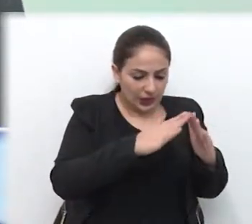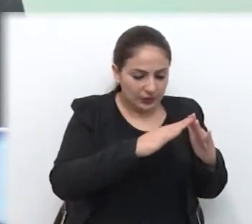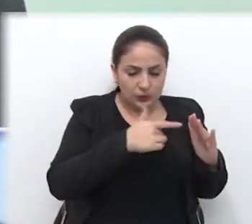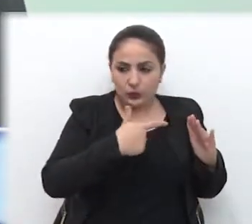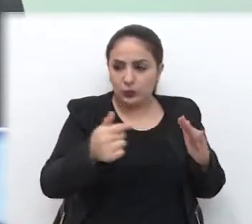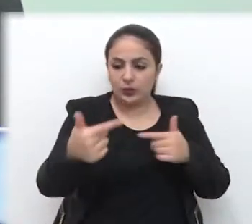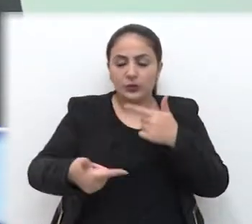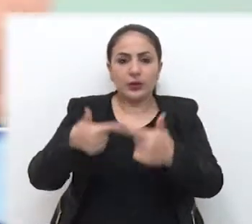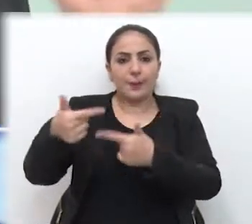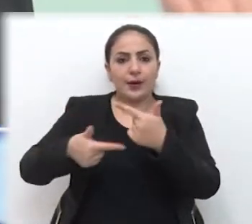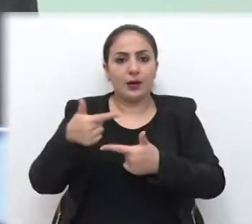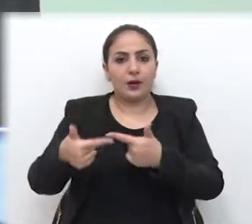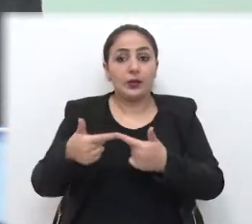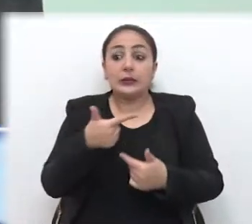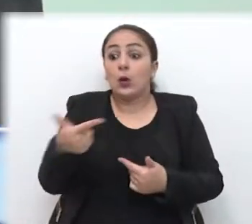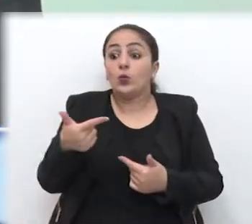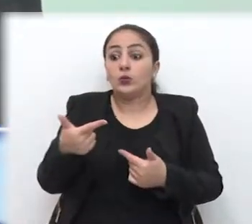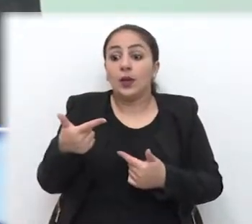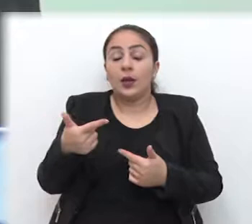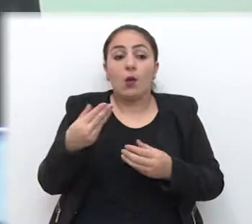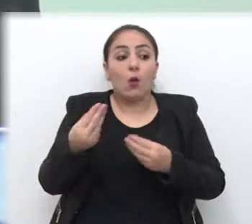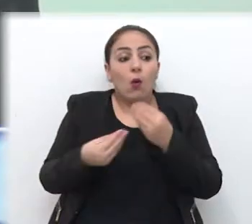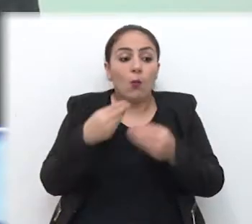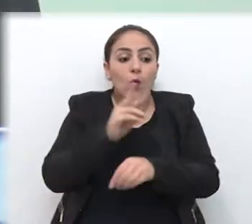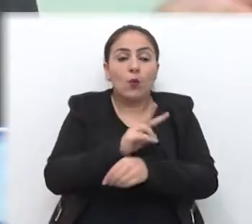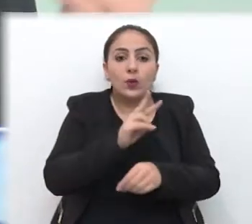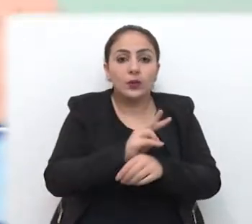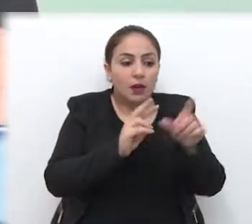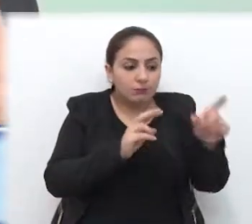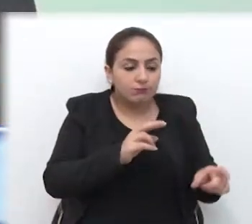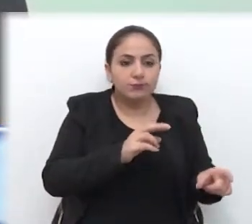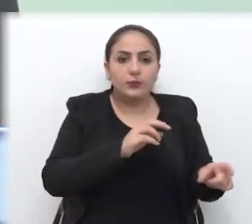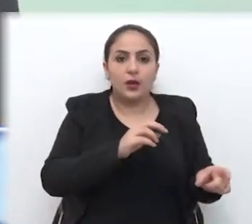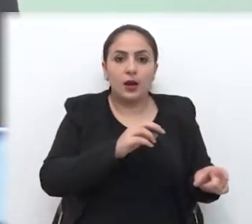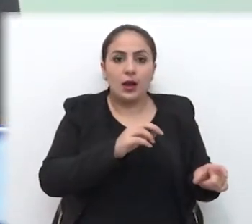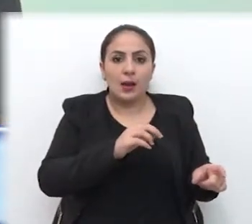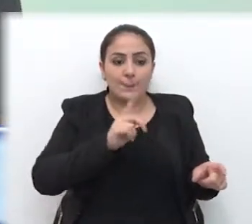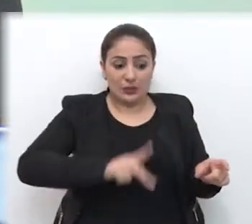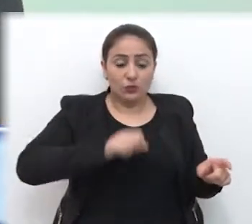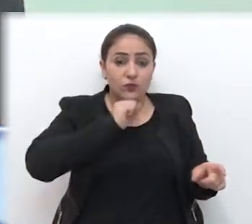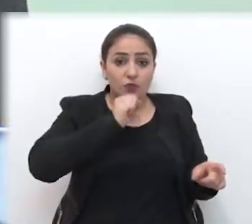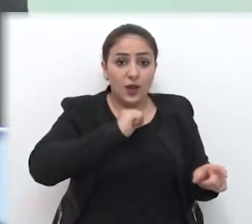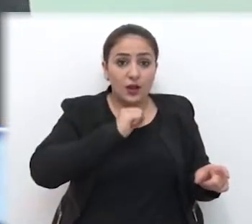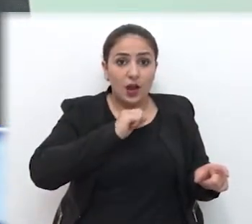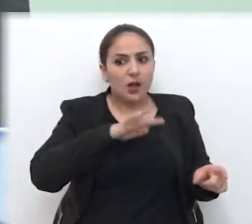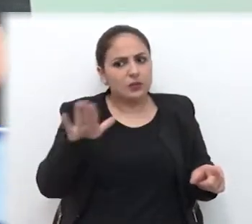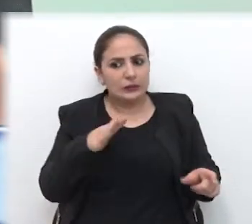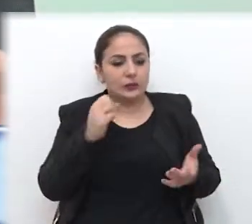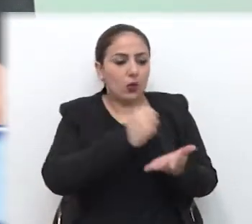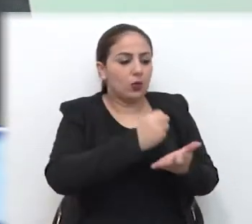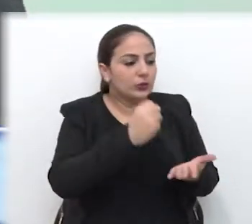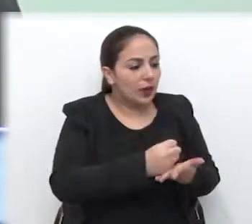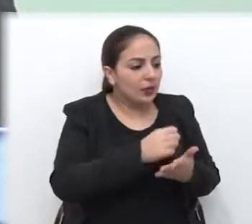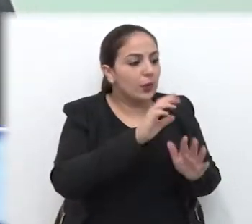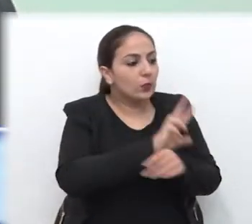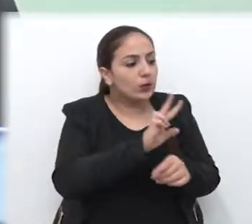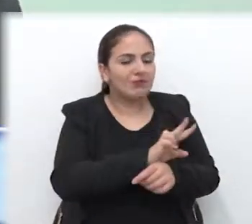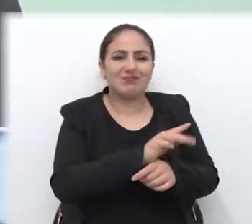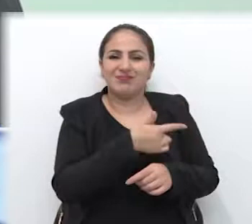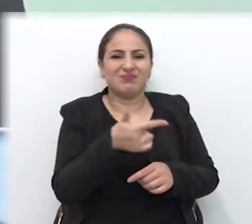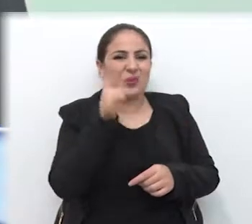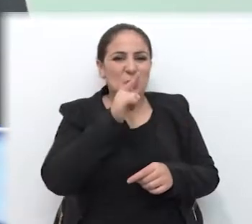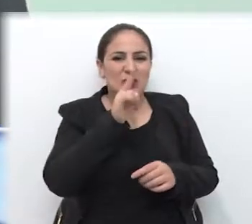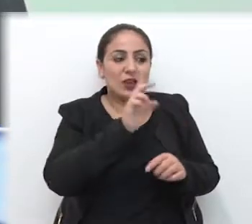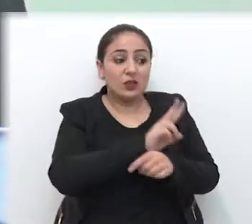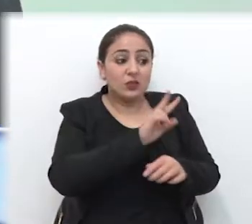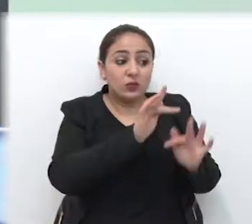trabalhar, não tem com quem deixar o idoso, às vezes contrata uma pessoa que não tem capacidade para fazer essa função,